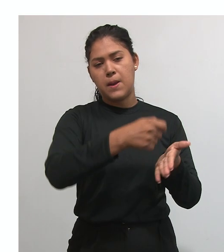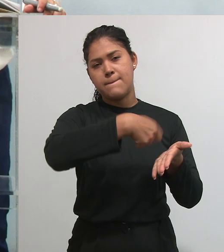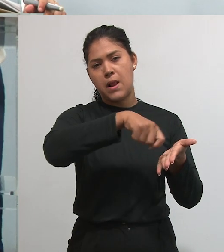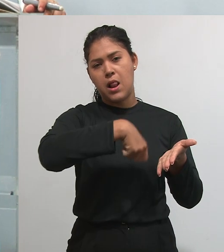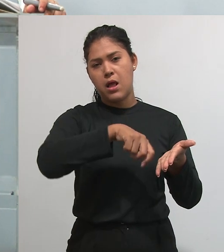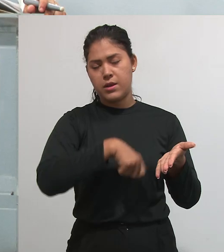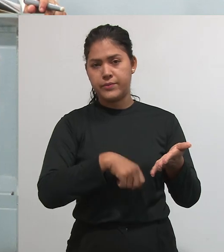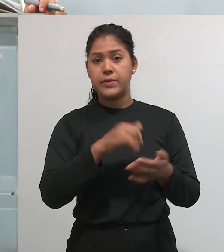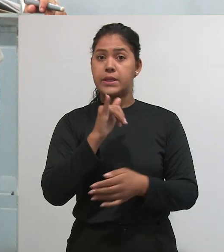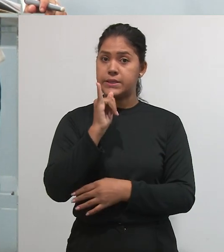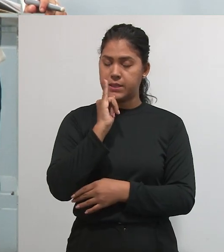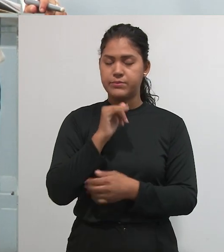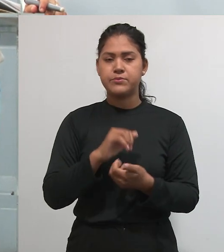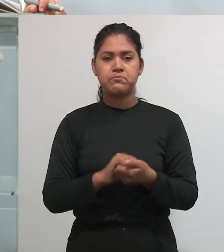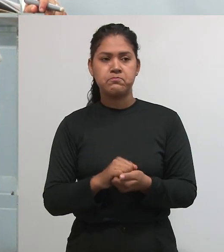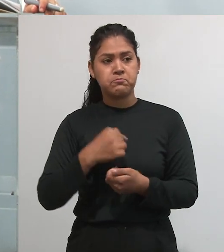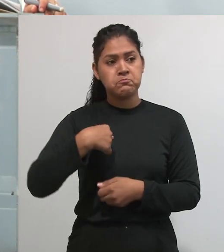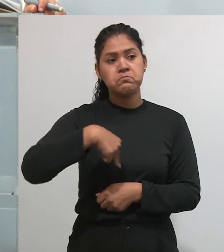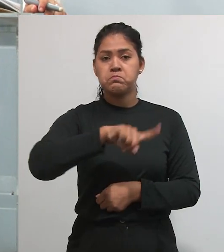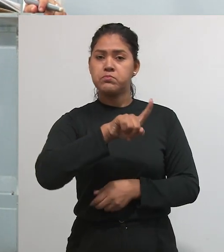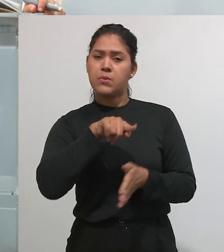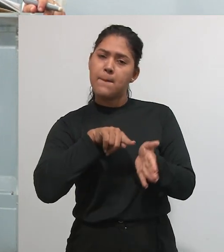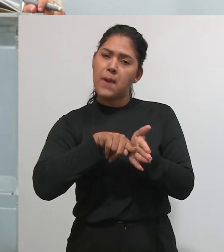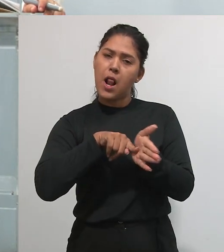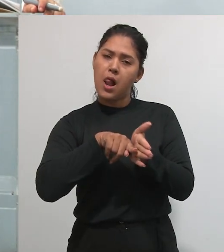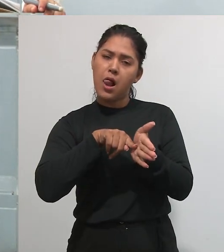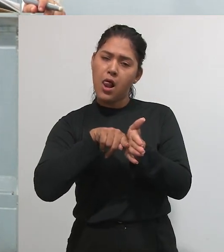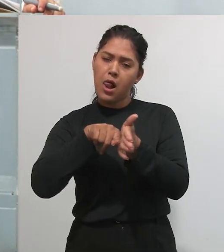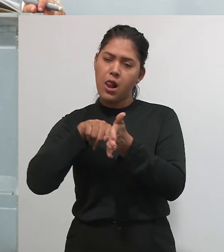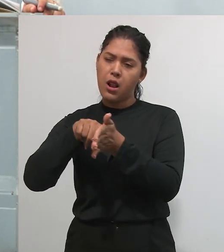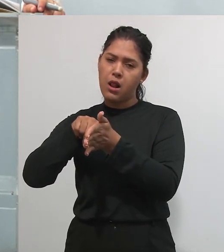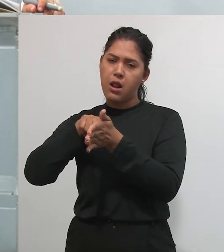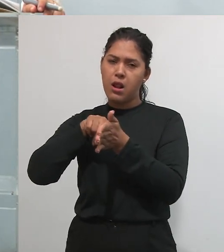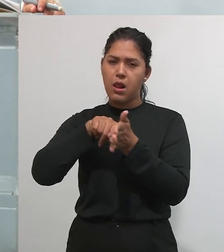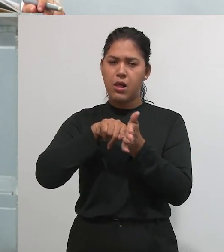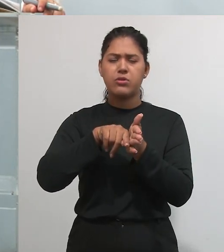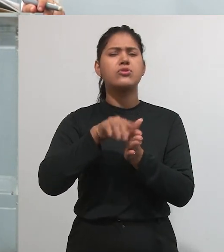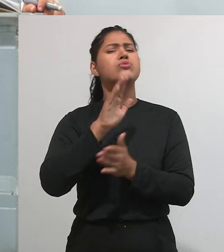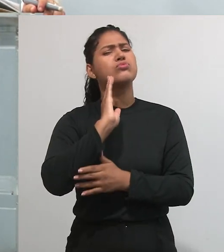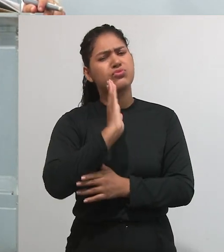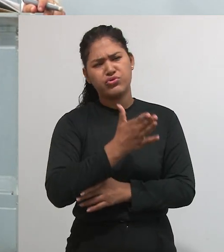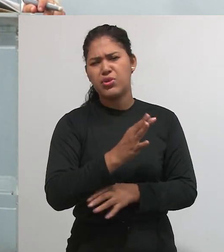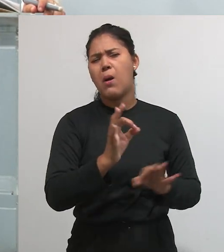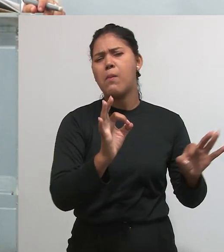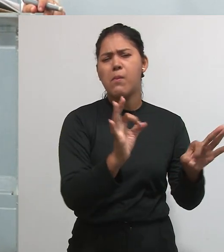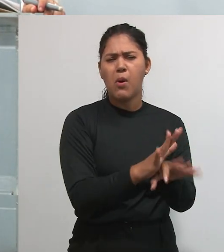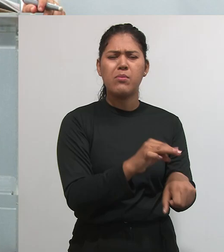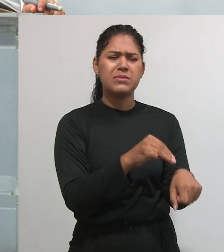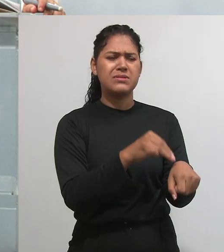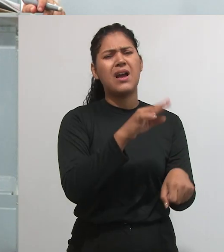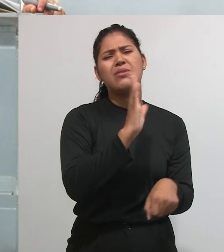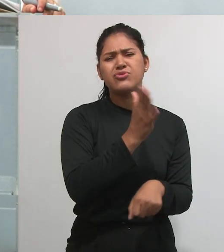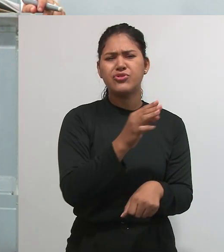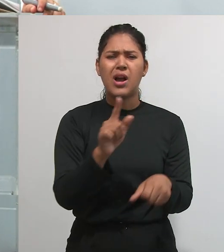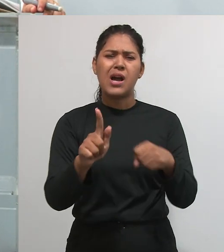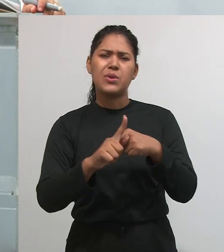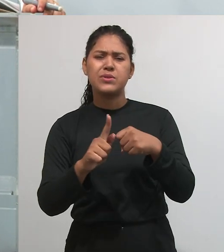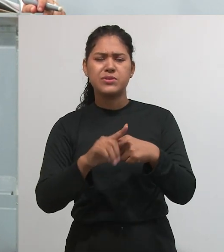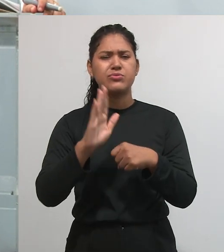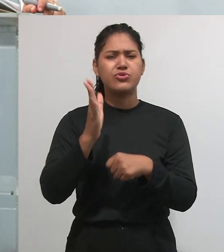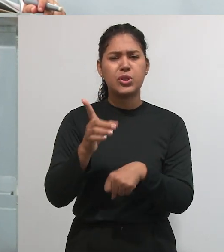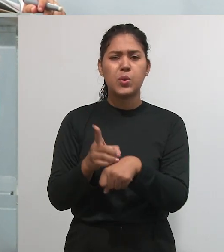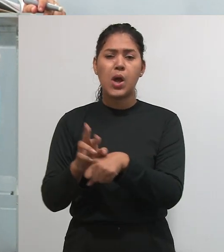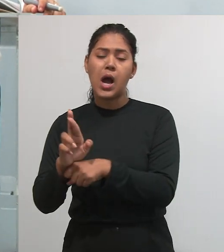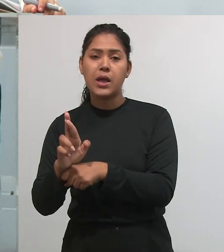Você fez uma pesquisa, você já tem o mestrado, ou a graduação, ou o